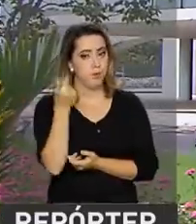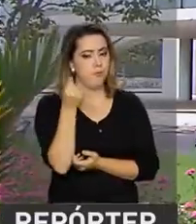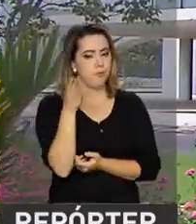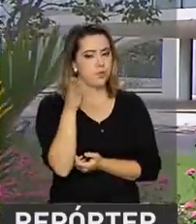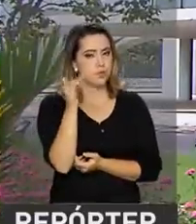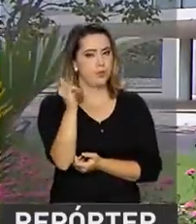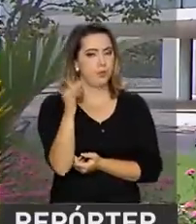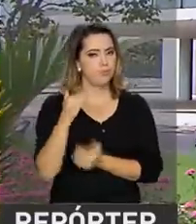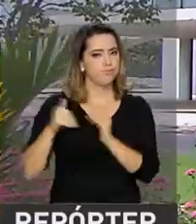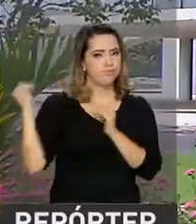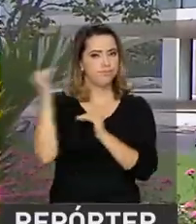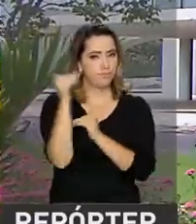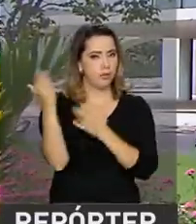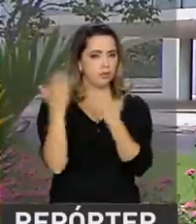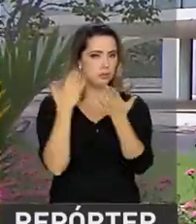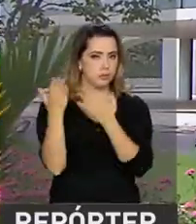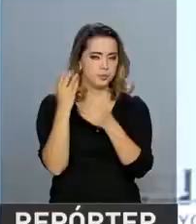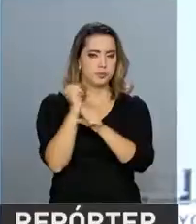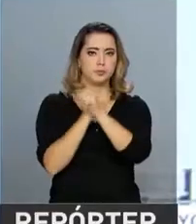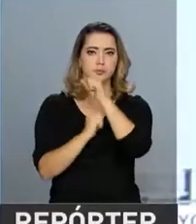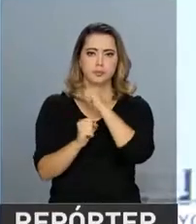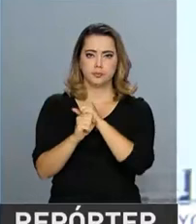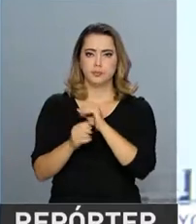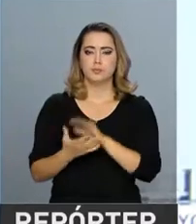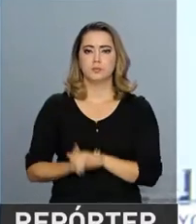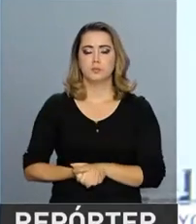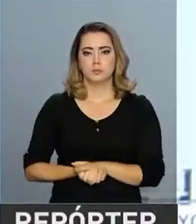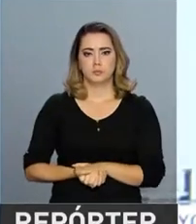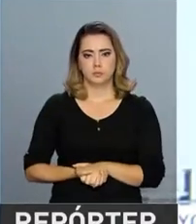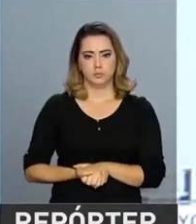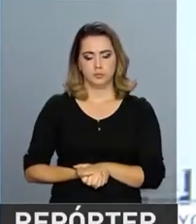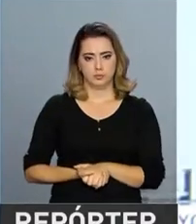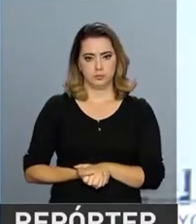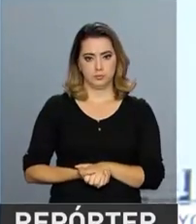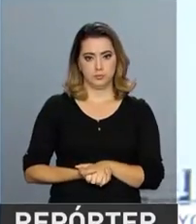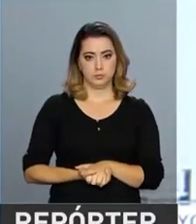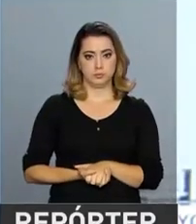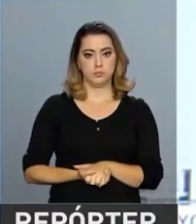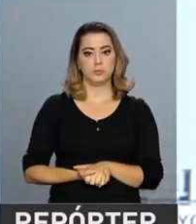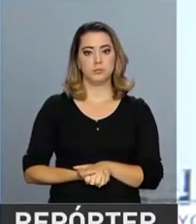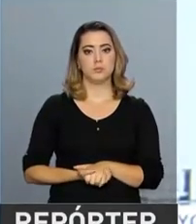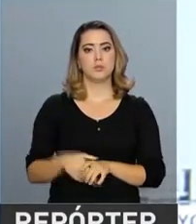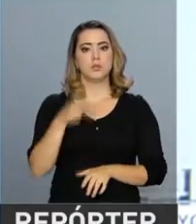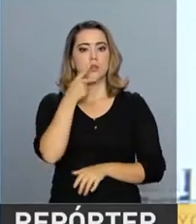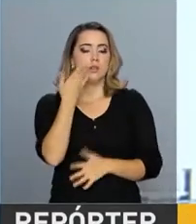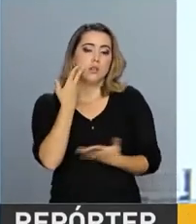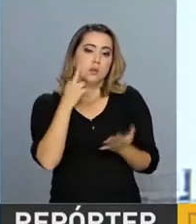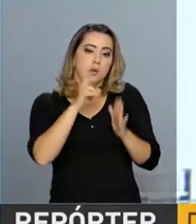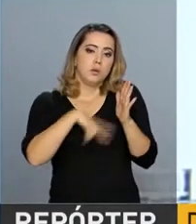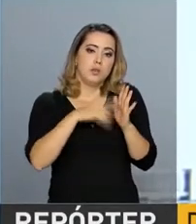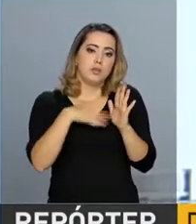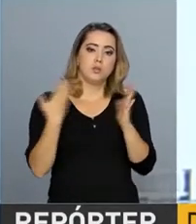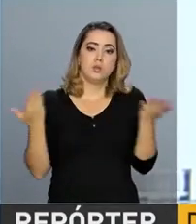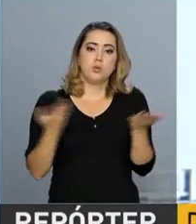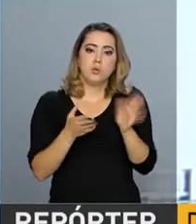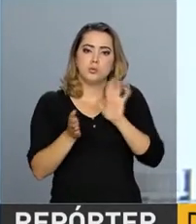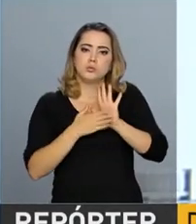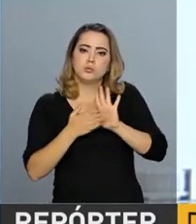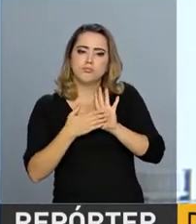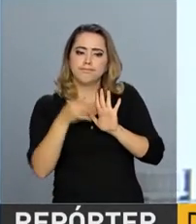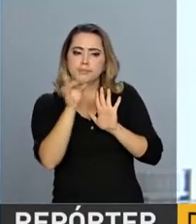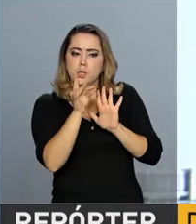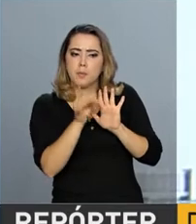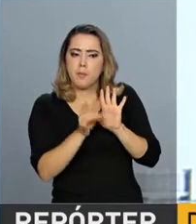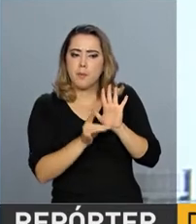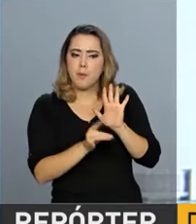bilhões a mais do que a previsão anterior. Eu diria que o relatório apresentado hoje, considerando esses vários fatores,